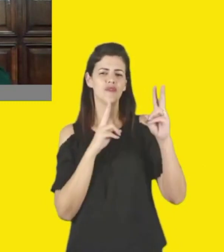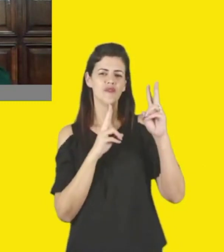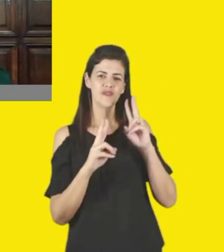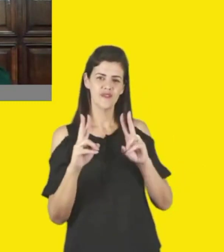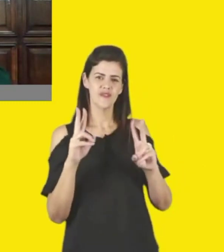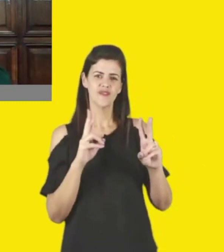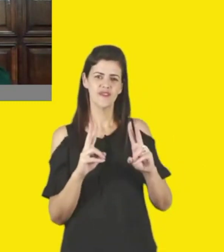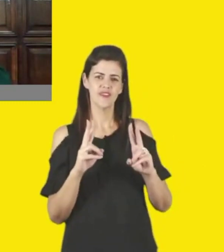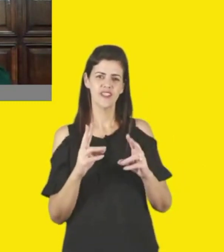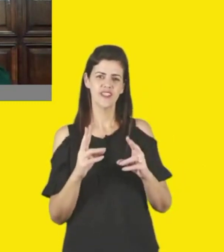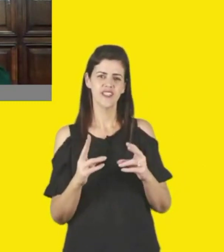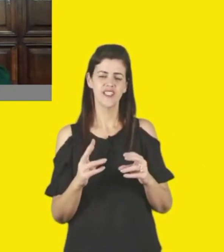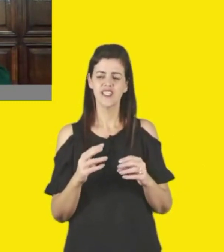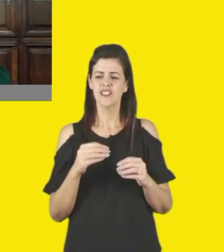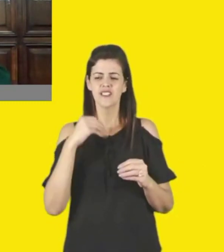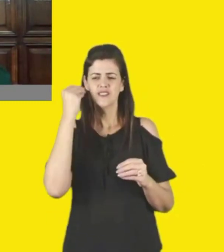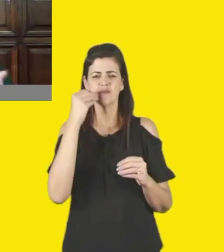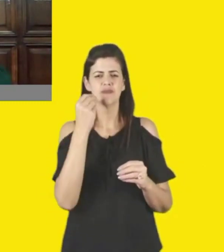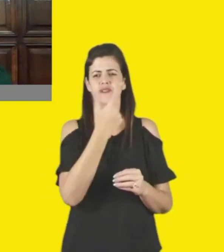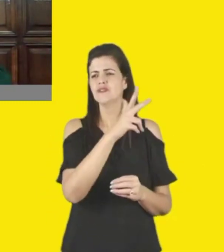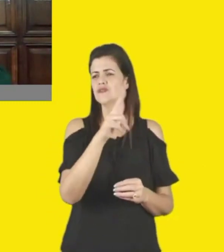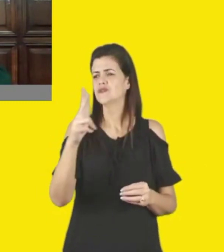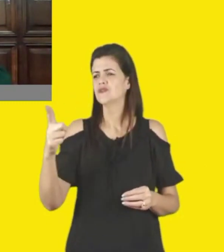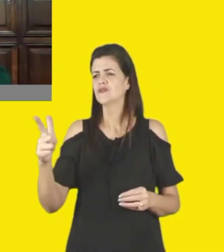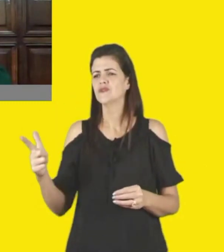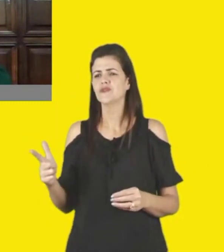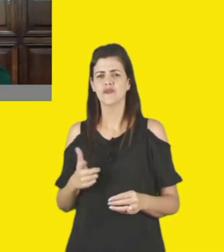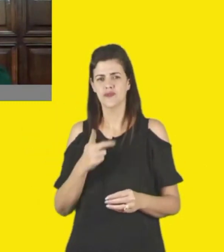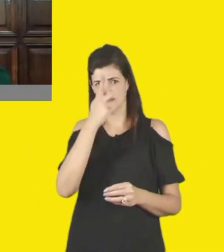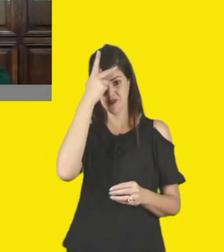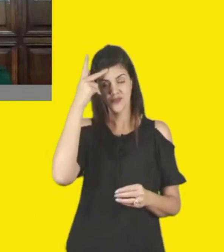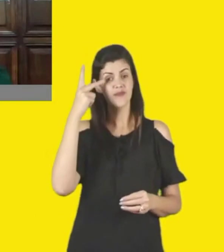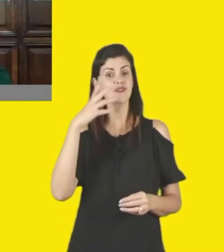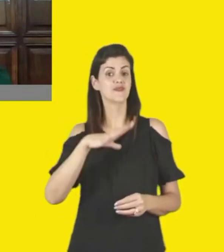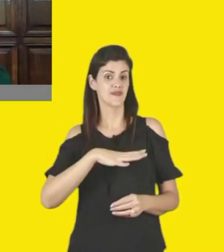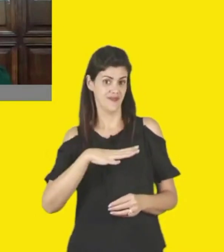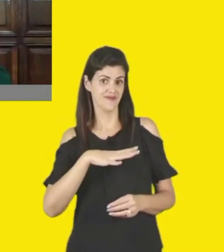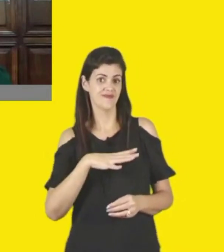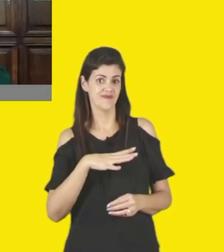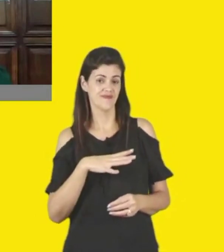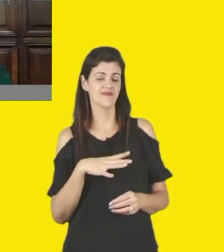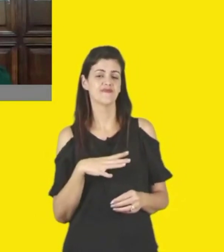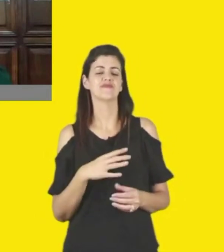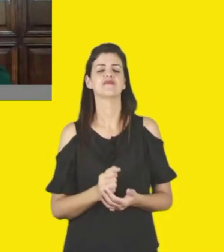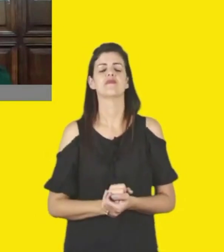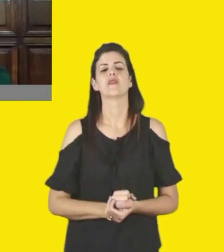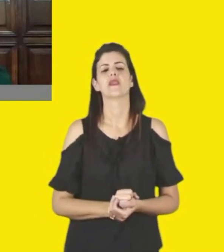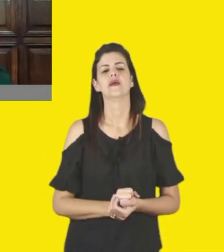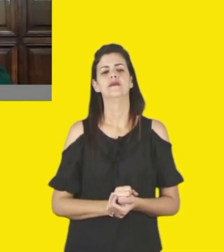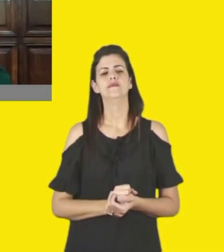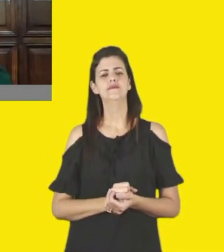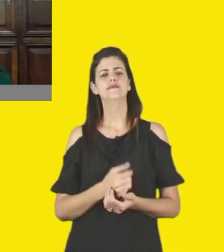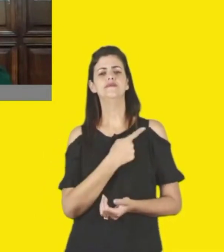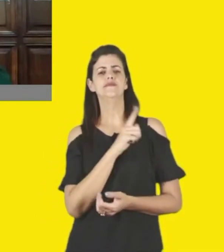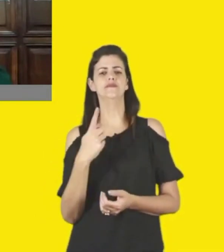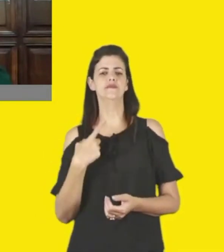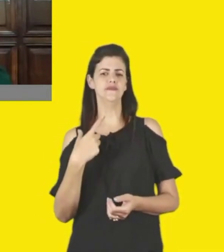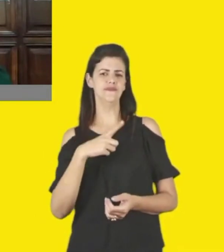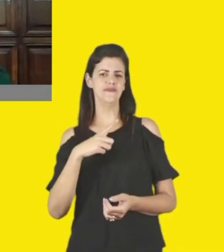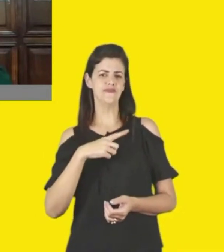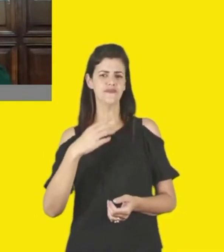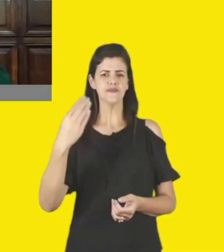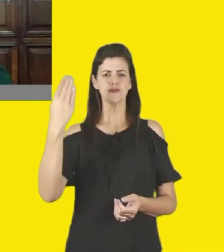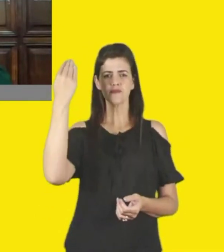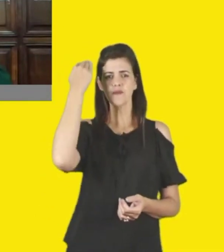levar para as pessoas. A gente tem uma coisa no Sesc, aqui é um, é extremamente importante a gente poder